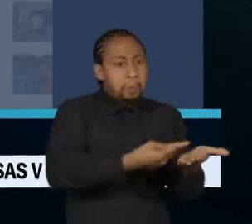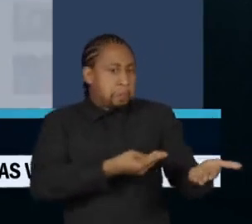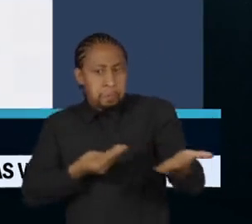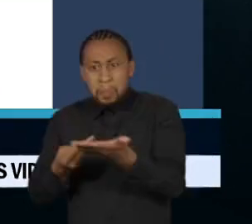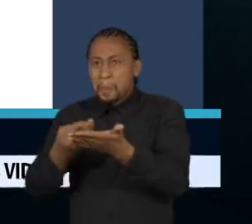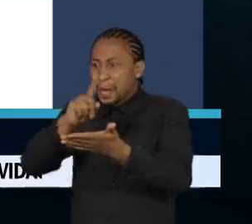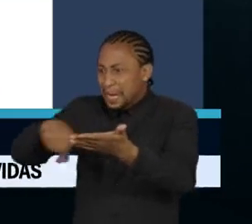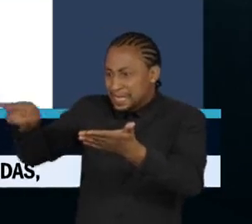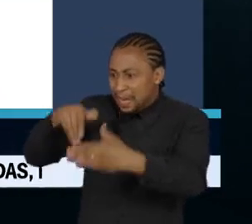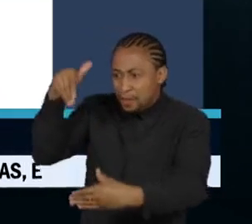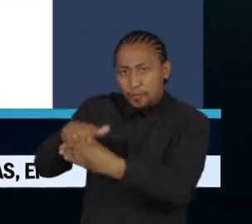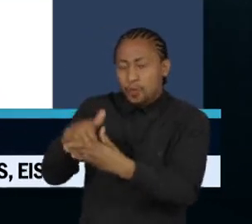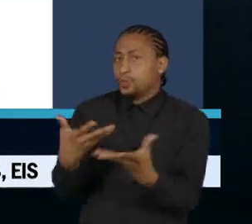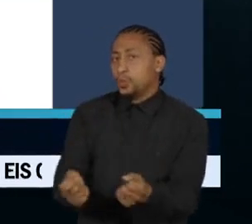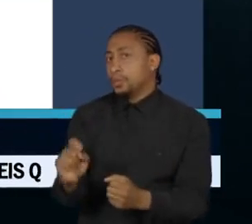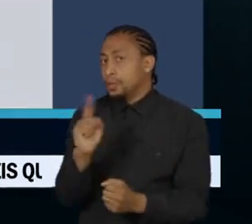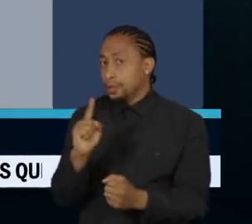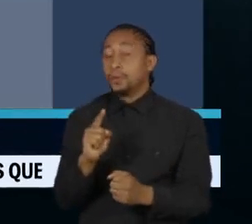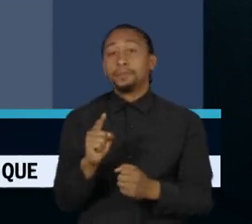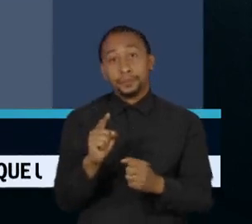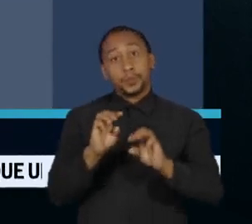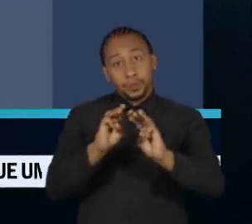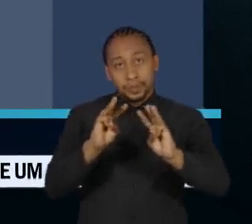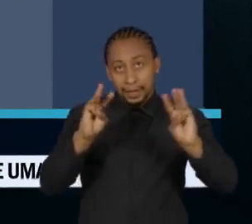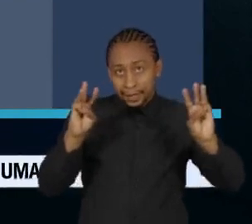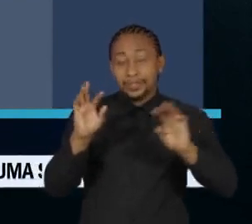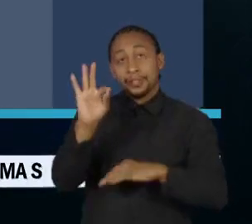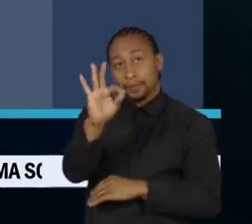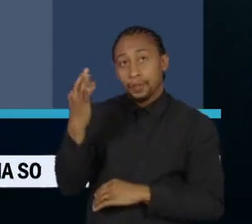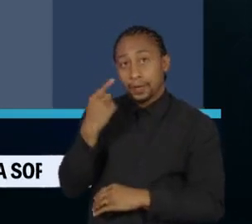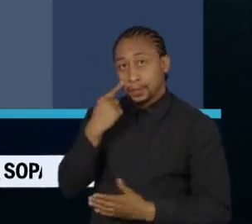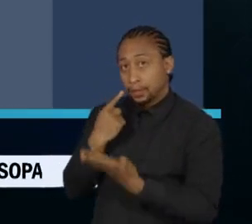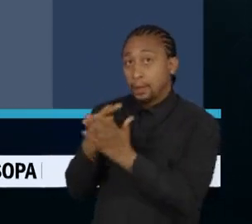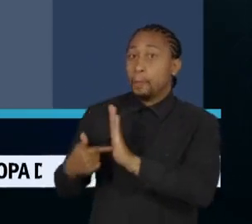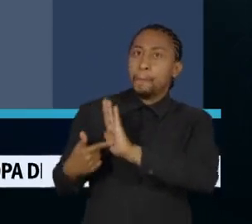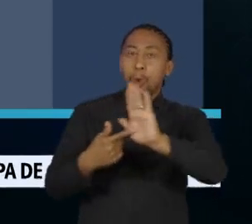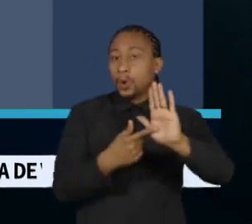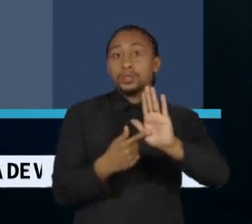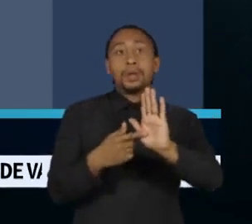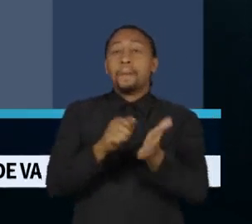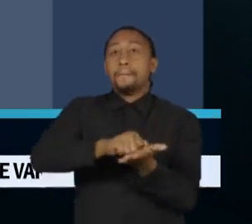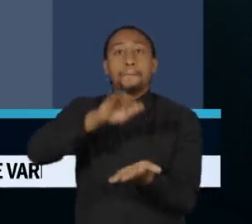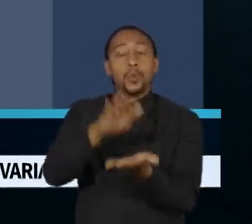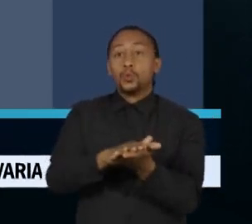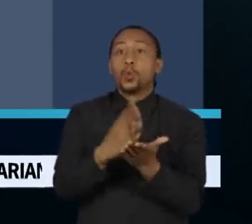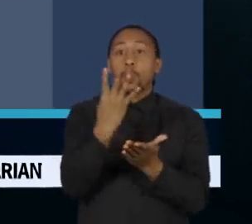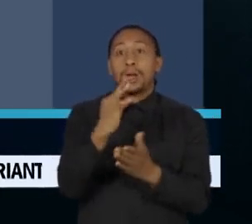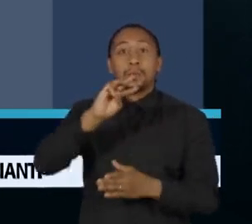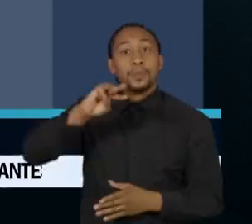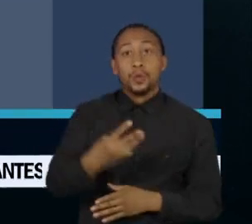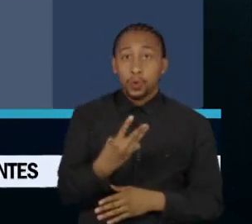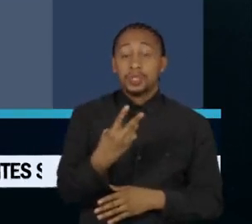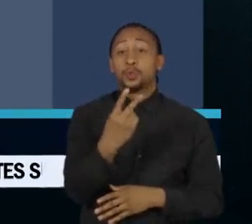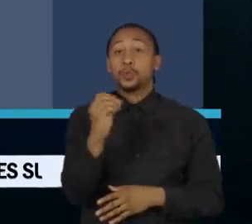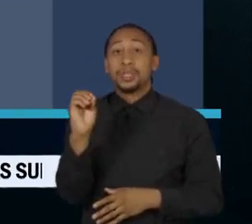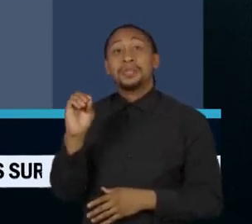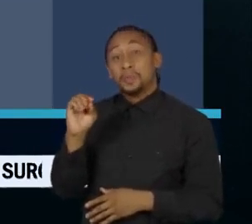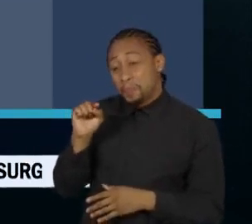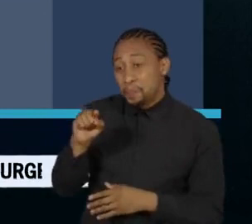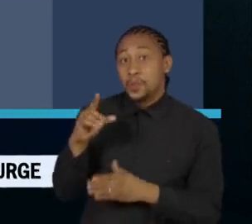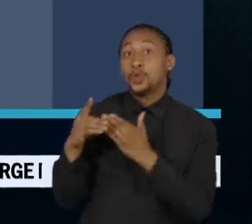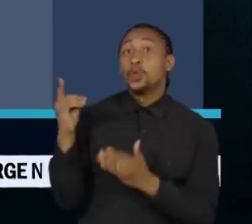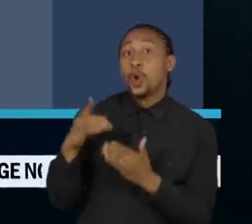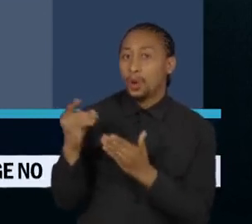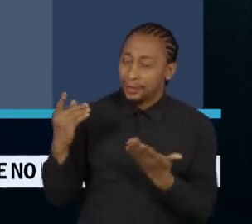os votos. O site da rede francesa TF1 destaca a multa de 4 milhões e 200 mil dólares, equivalente a 22 milhões e 900